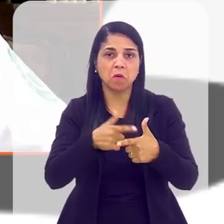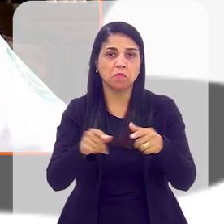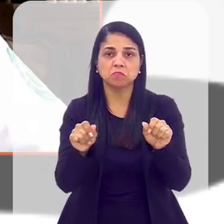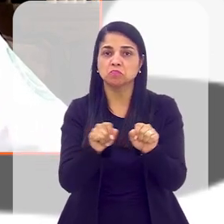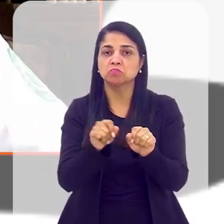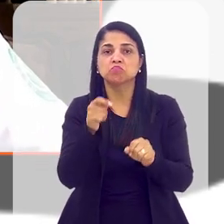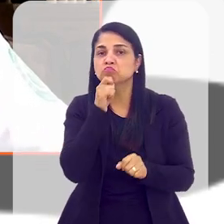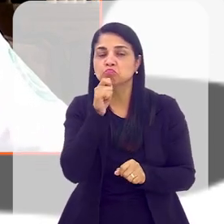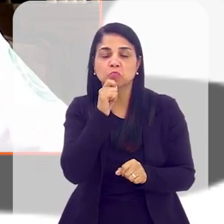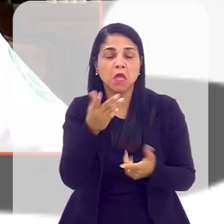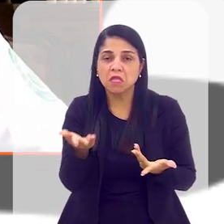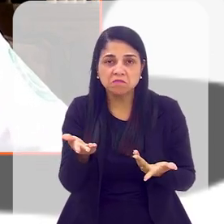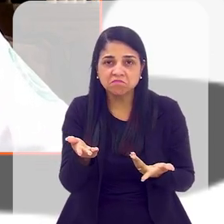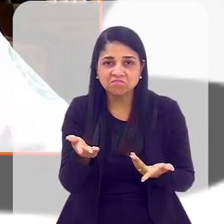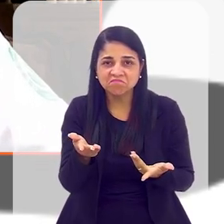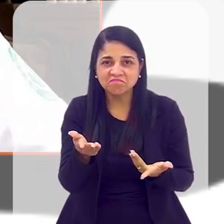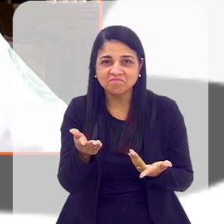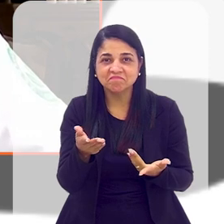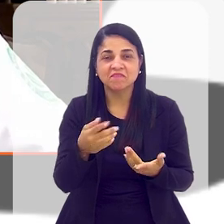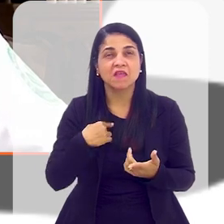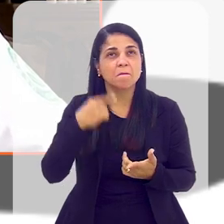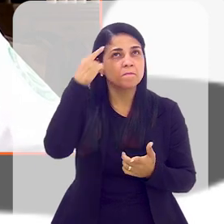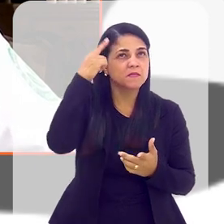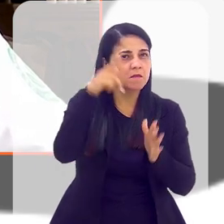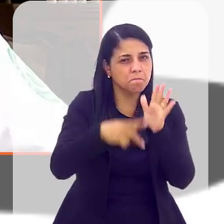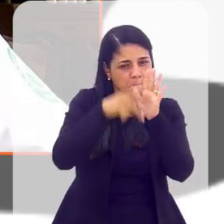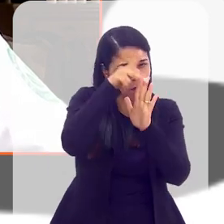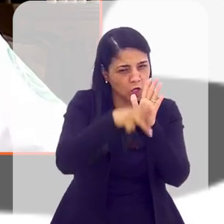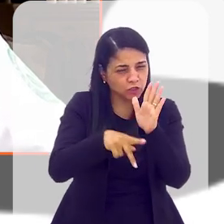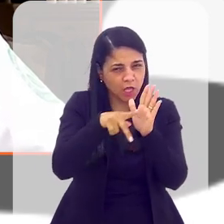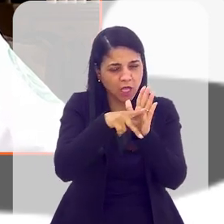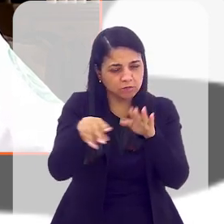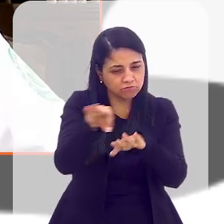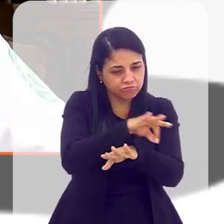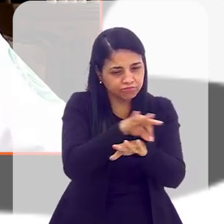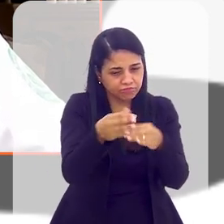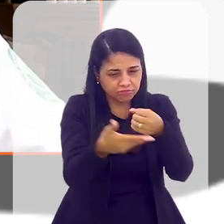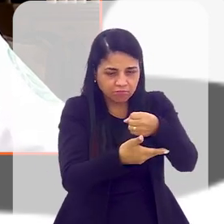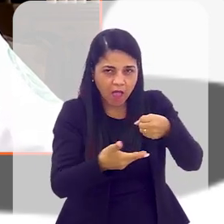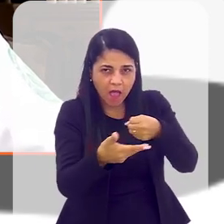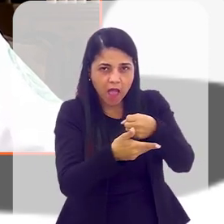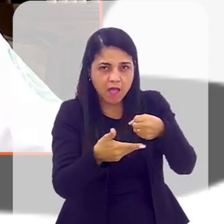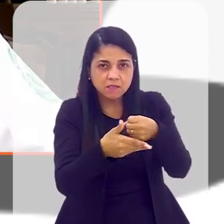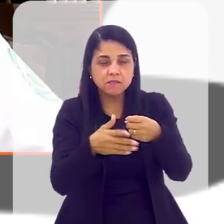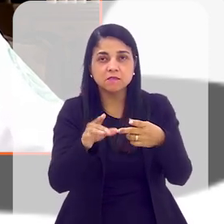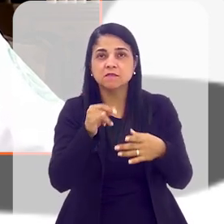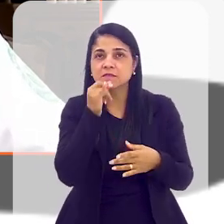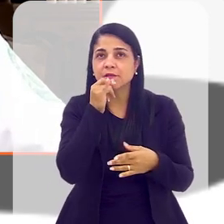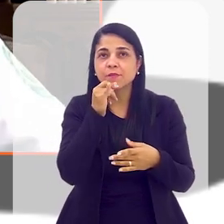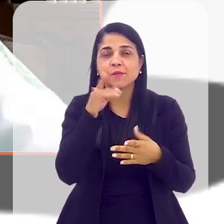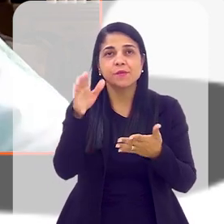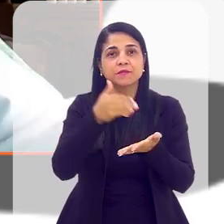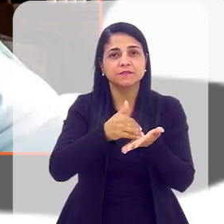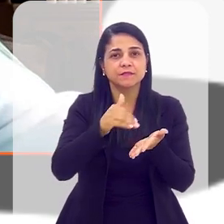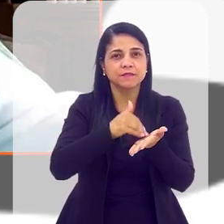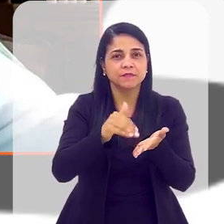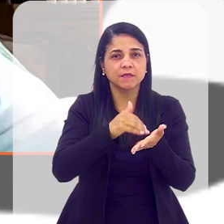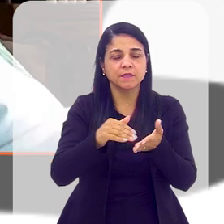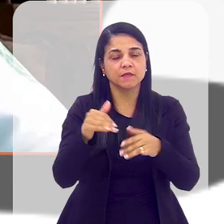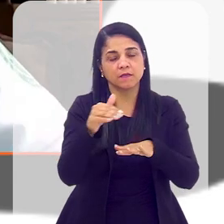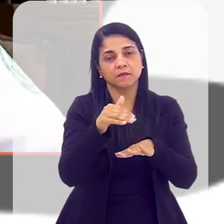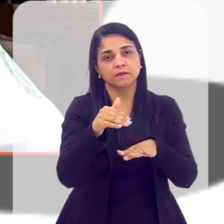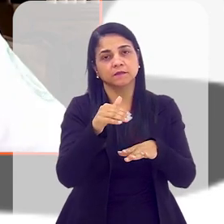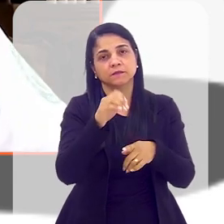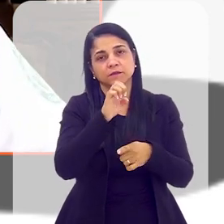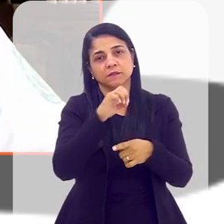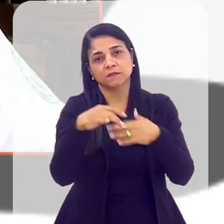nenhum. Então, é tudo pensado. Desde o projeto, acho que a gente pegou um projeto feito pela Secretaria do Rio de